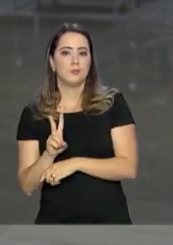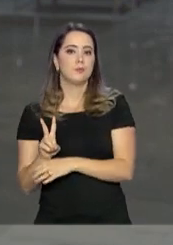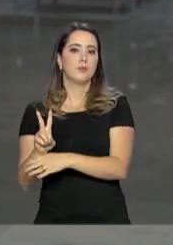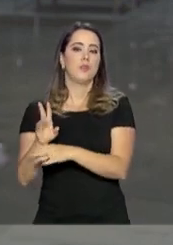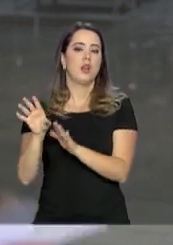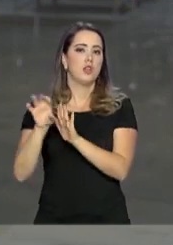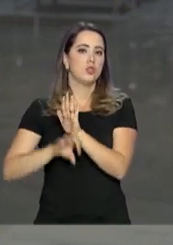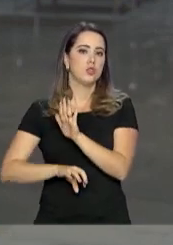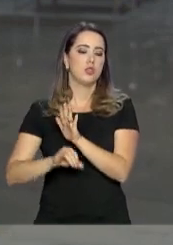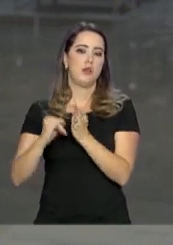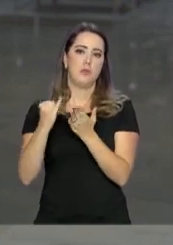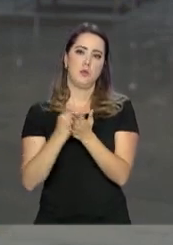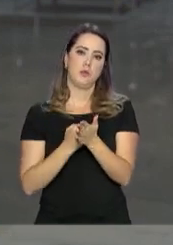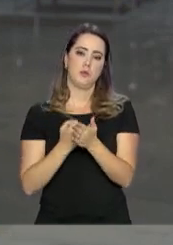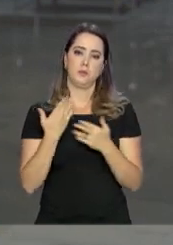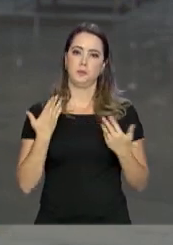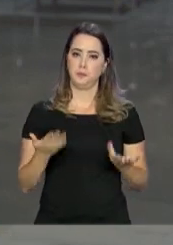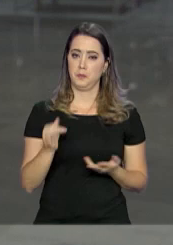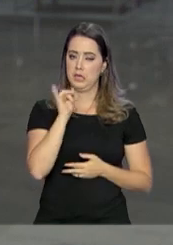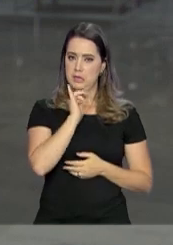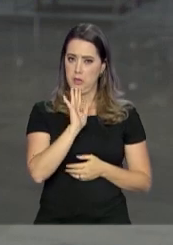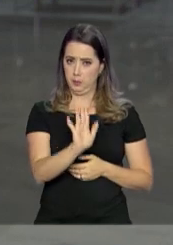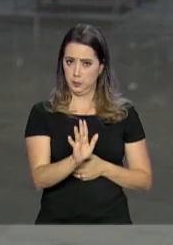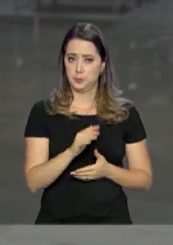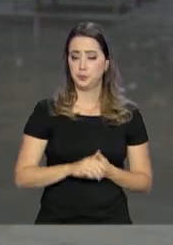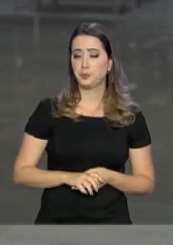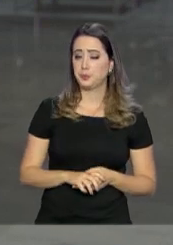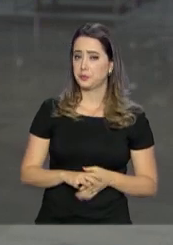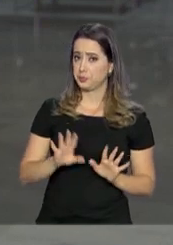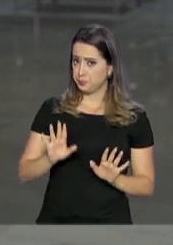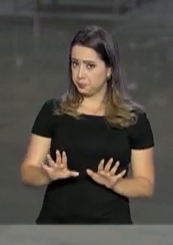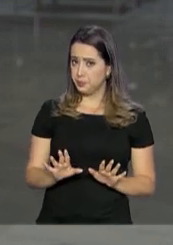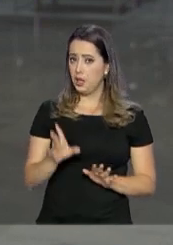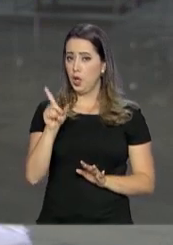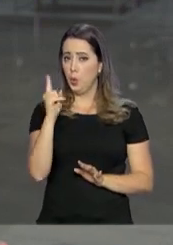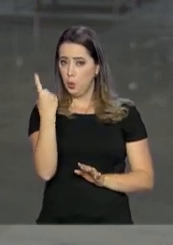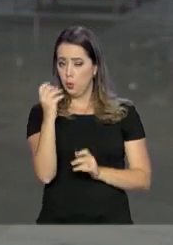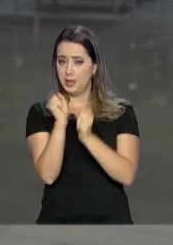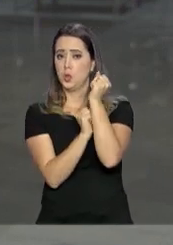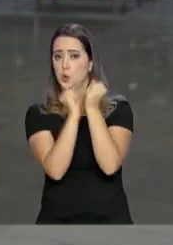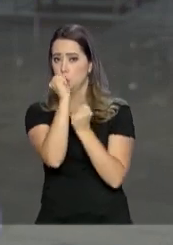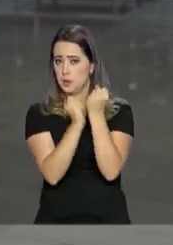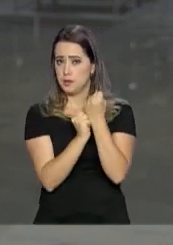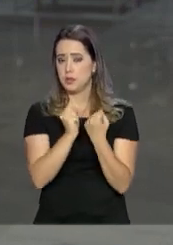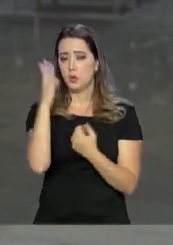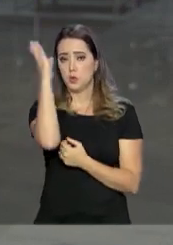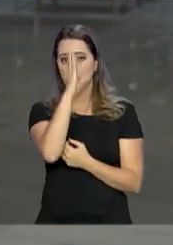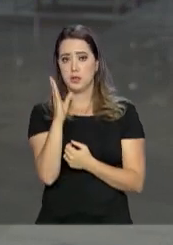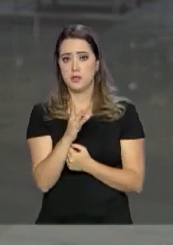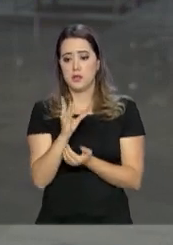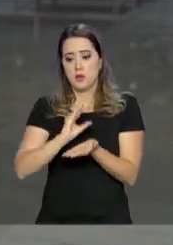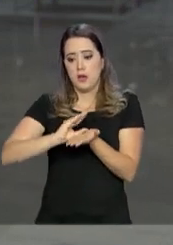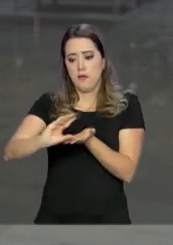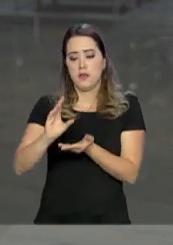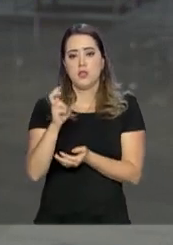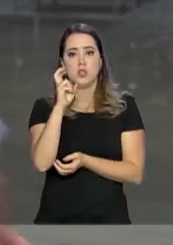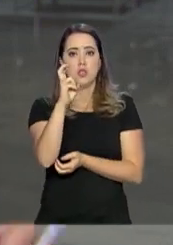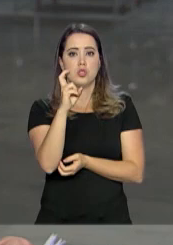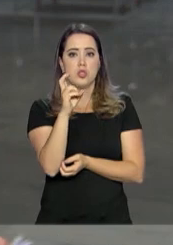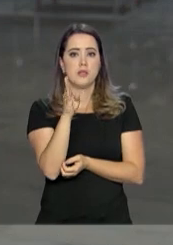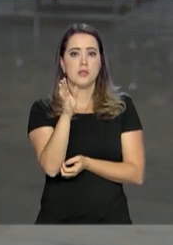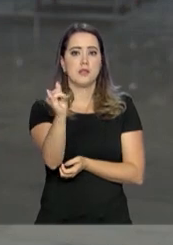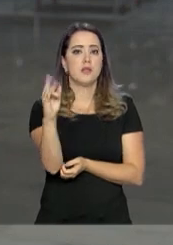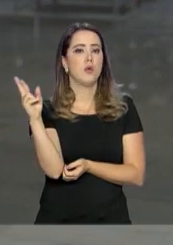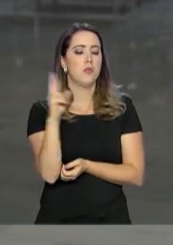abater impostos. Eu vou dar um exemplo. Por exemplo, se a indústria nacional investir 5 bilhões de reais em